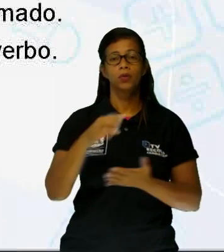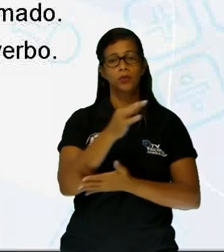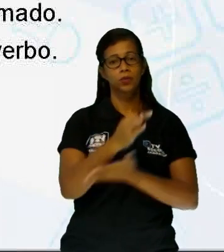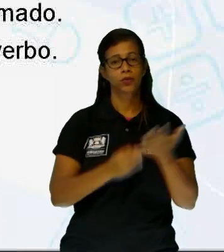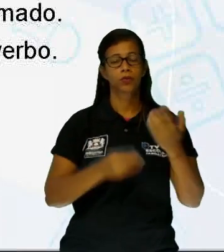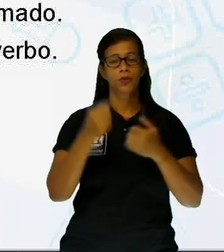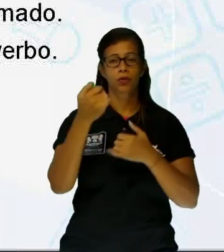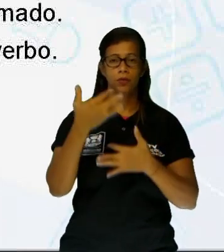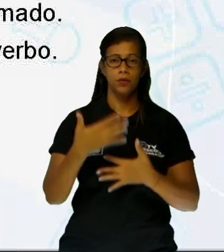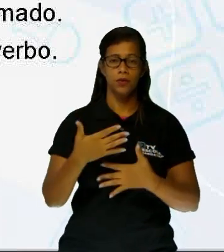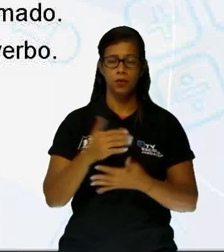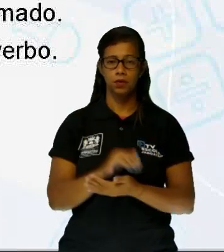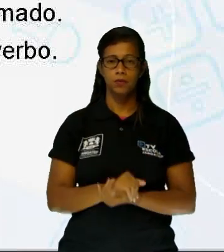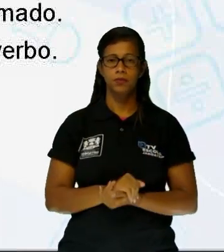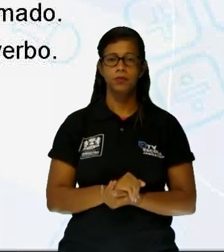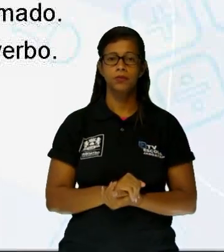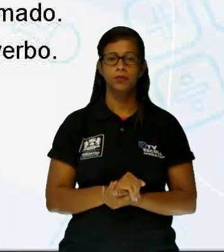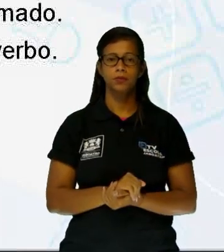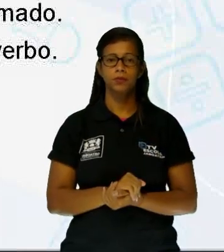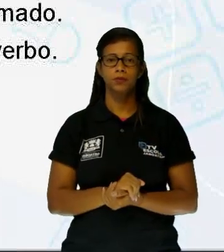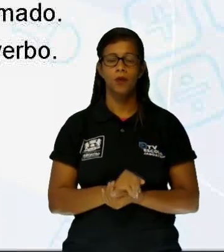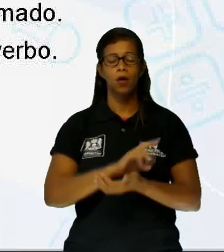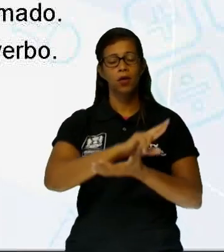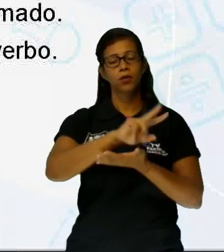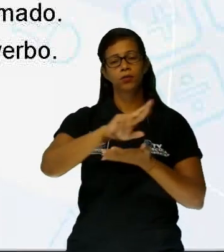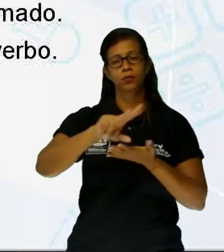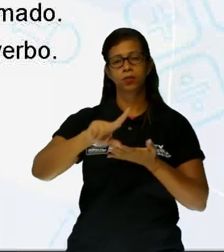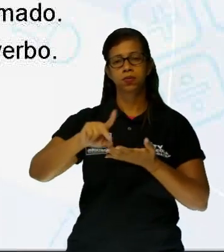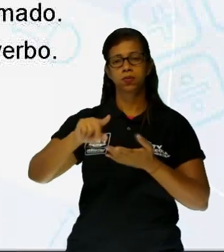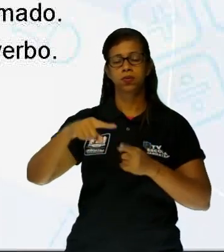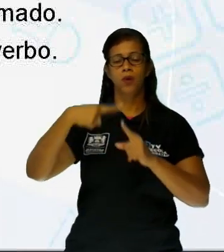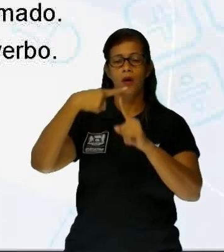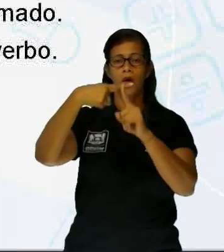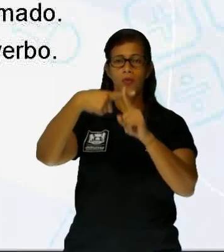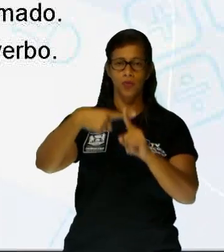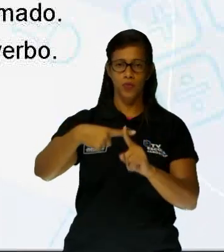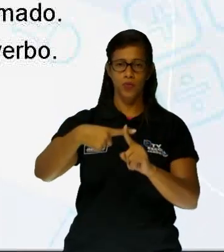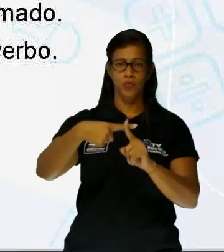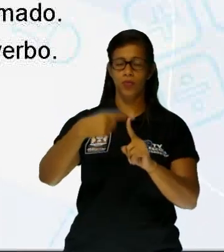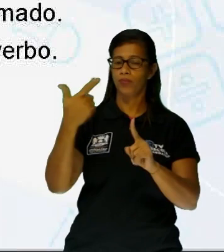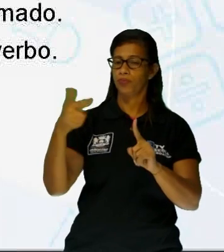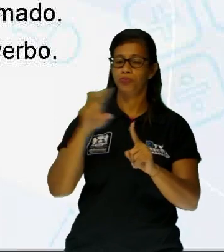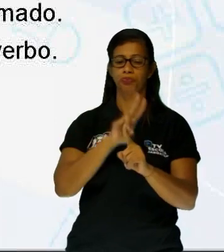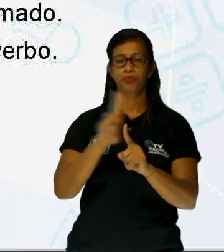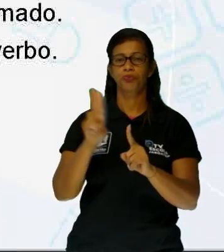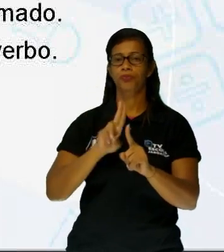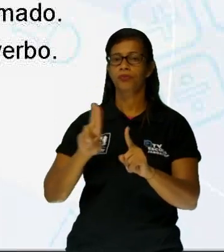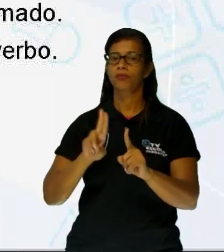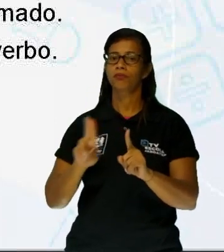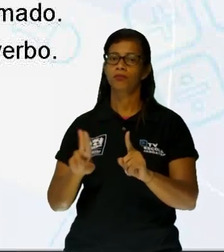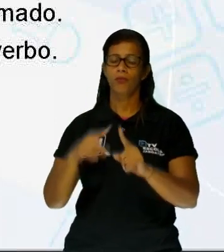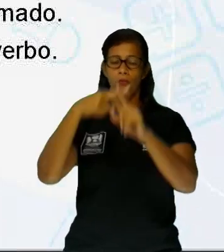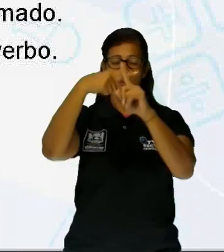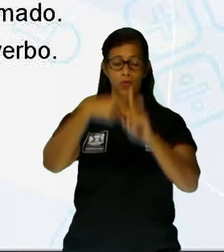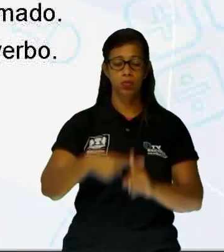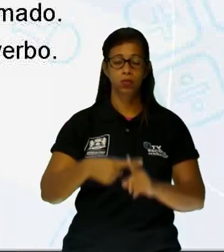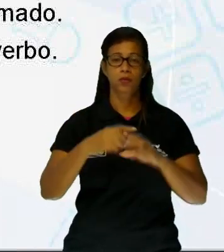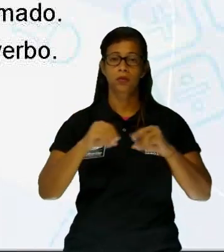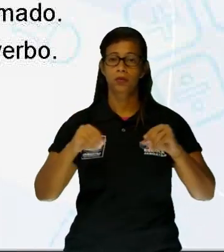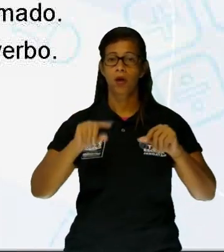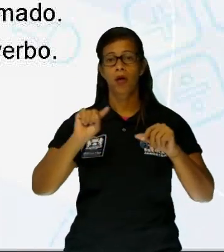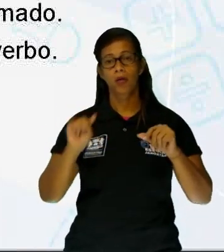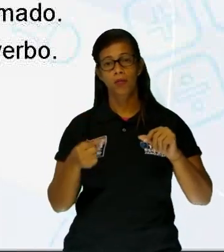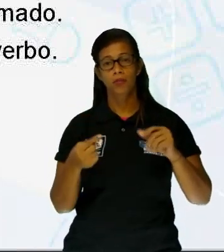diz o seguinte, olha só. Centenas de cruzes, vírgula, sem adornos e nomes, vírgula, fincadas na areia, vírgula,